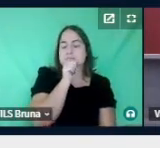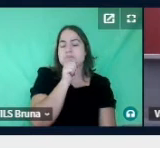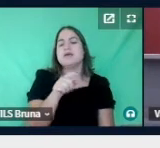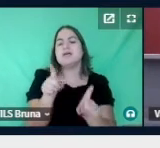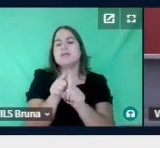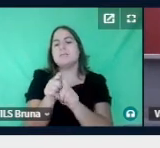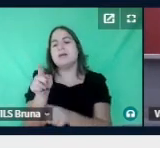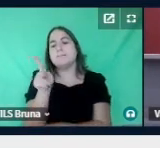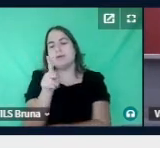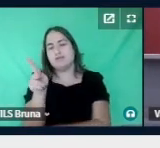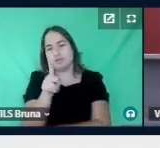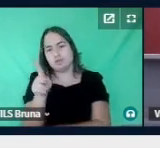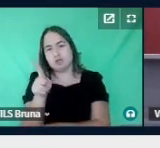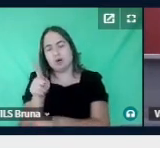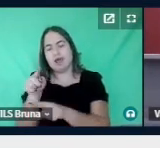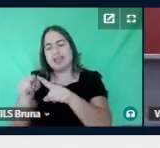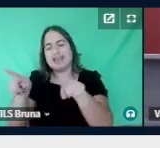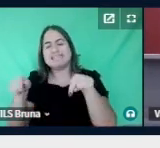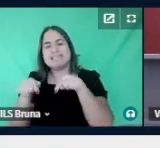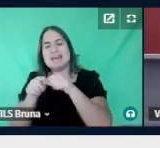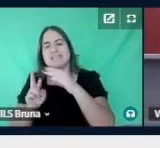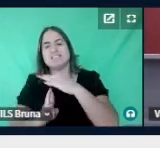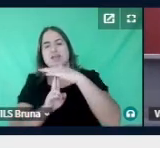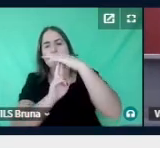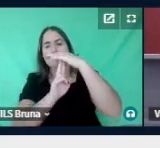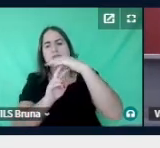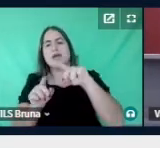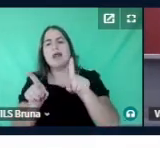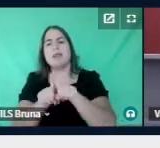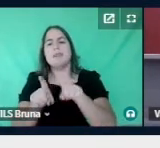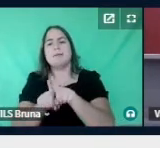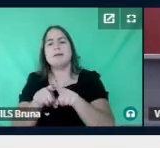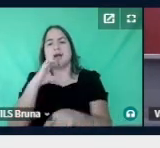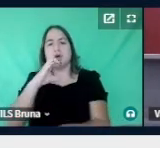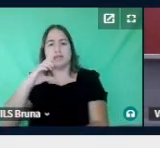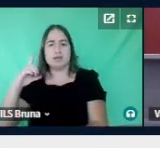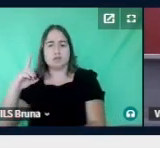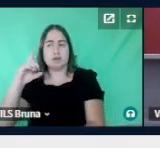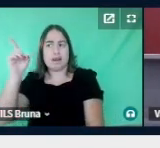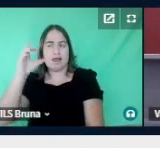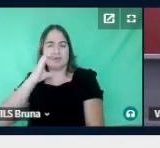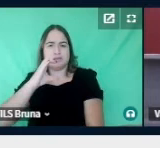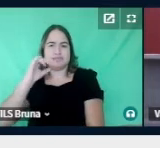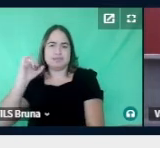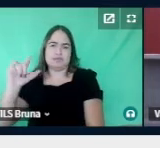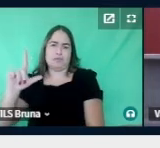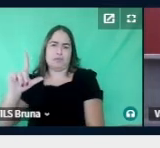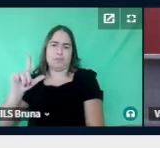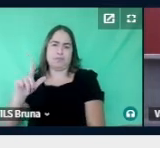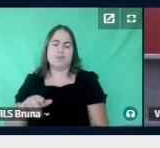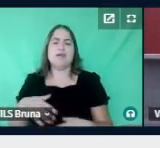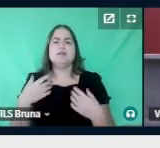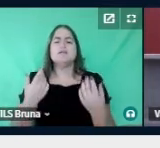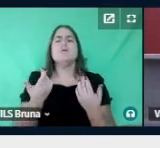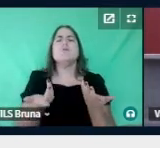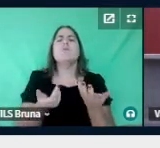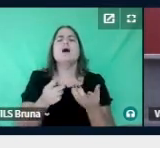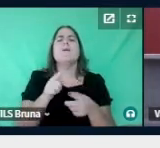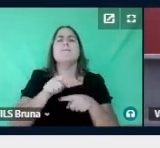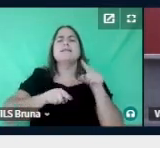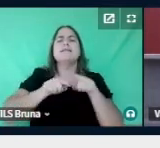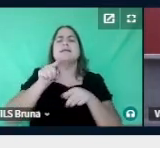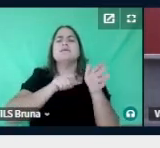sala de recursos generalista, e a coordenadora do CIL em questão. Os instrumentos de pesquisa foram